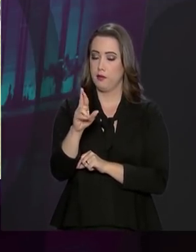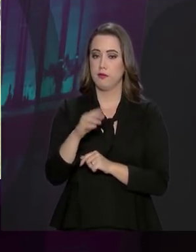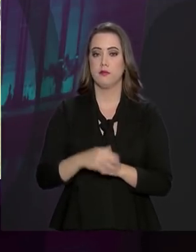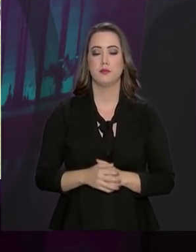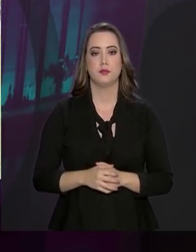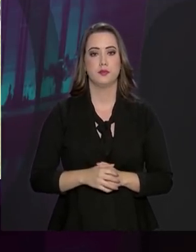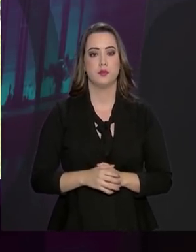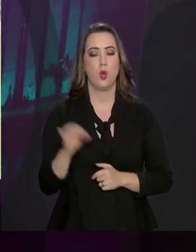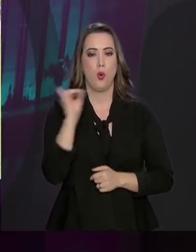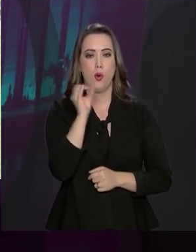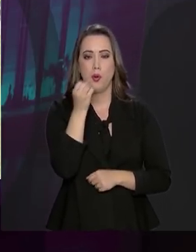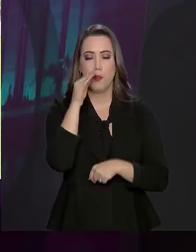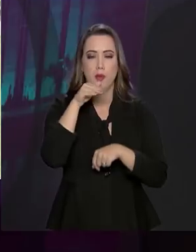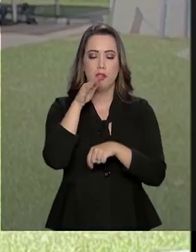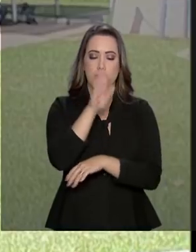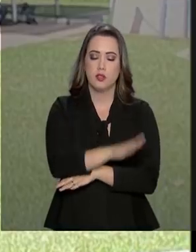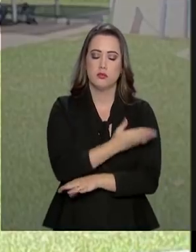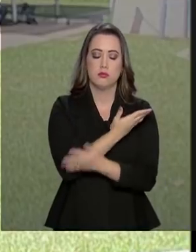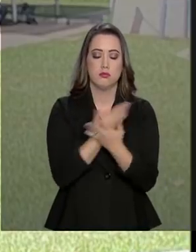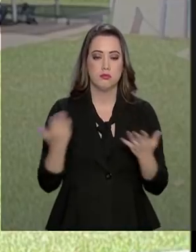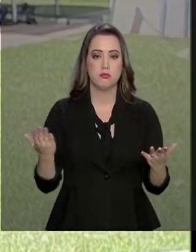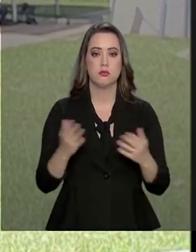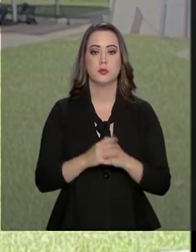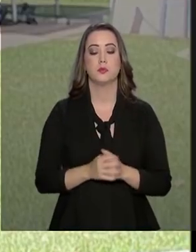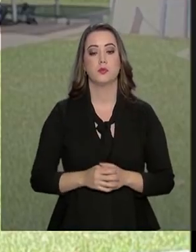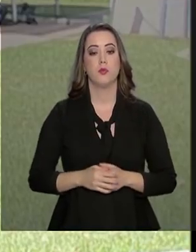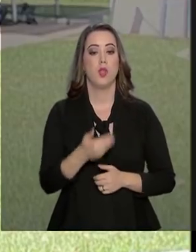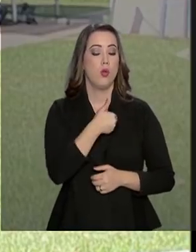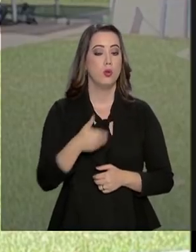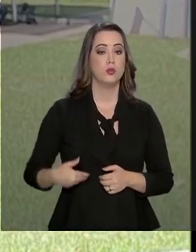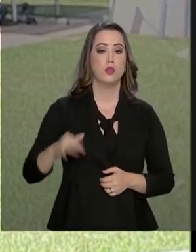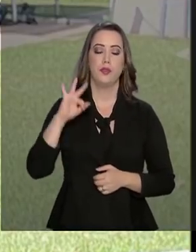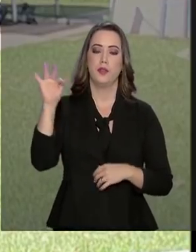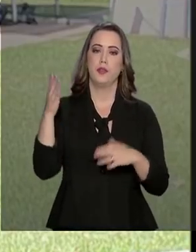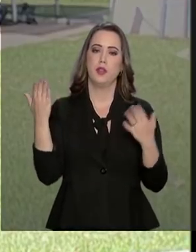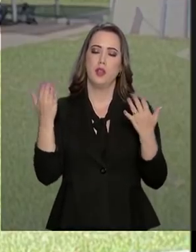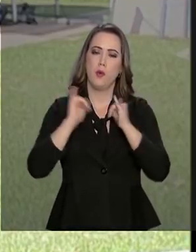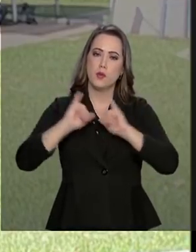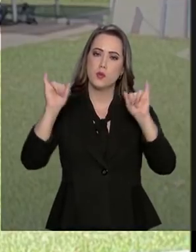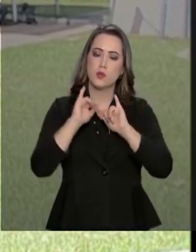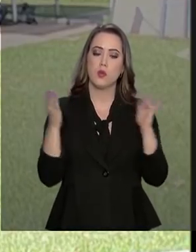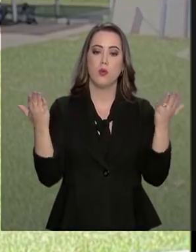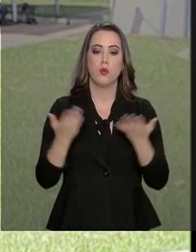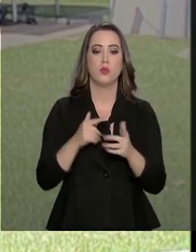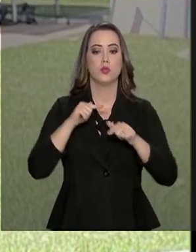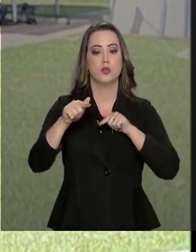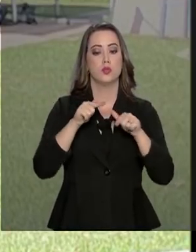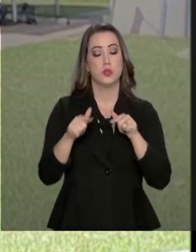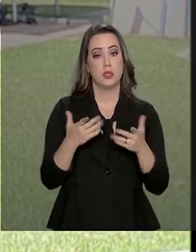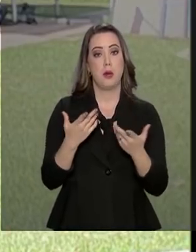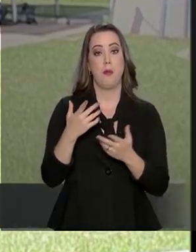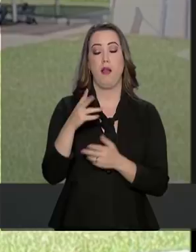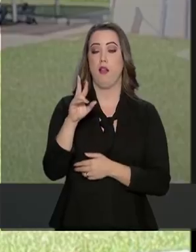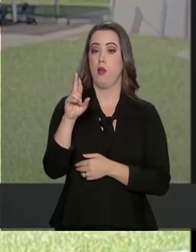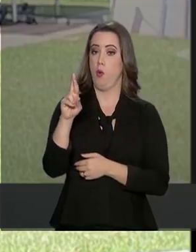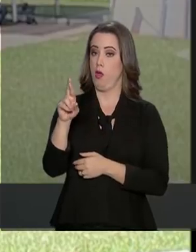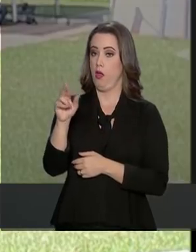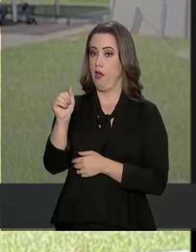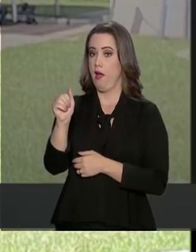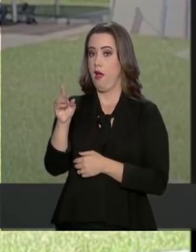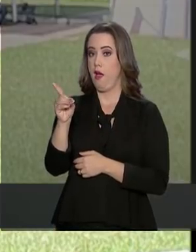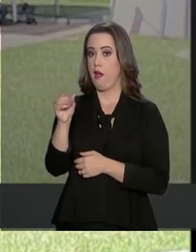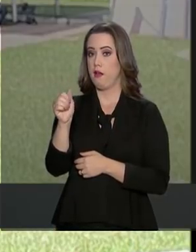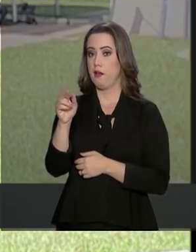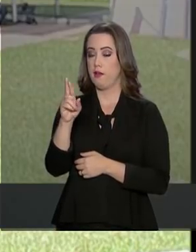Oi Luana, boa tarde pra você, boa tarde a todos o governo federal anunciou hoje a Operação Radar 2 que tem o